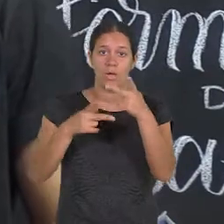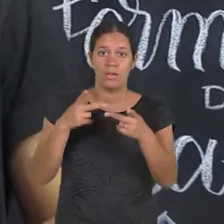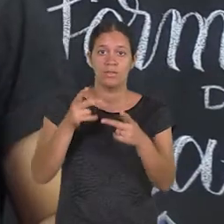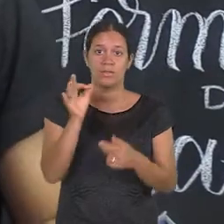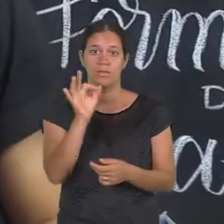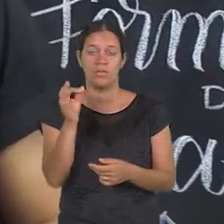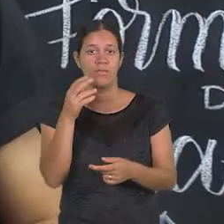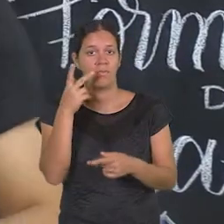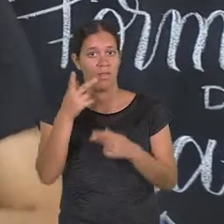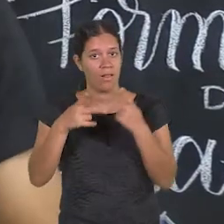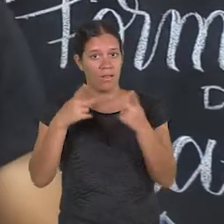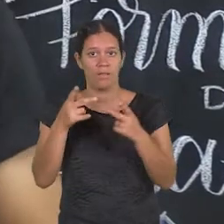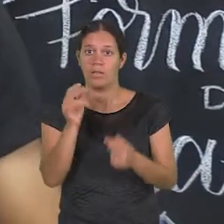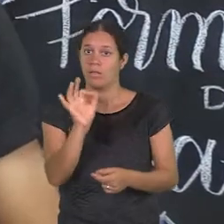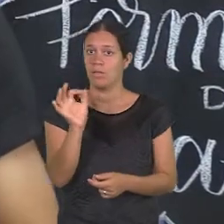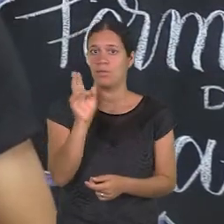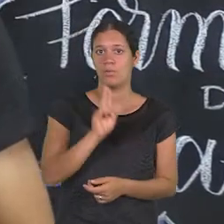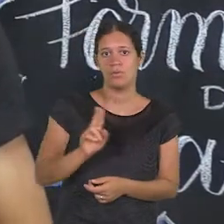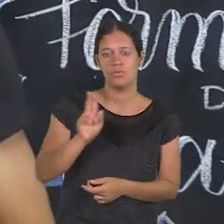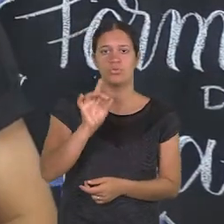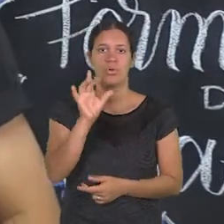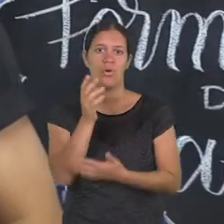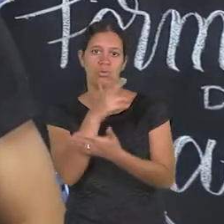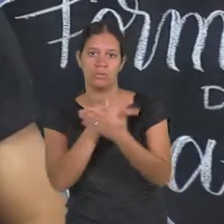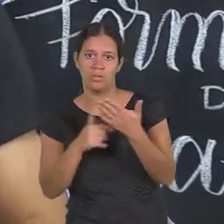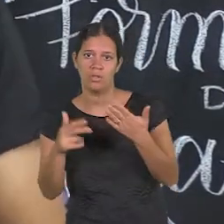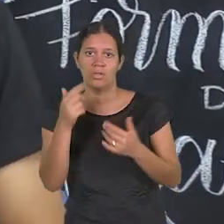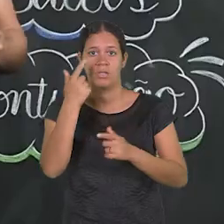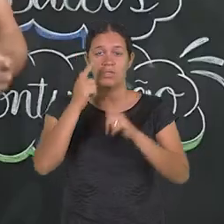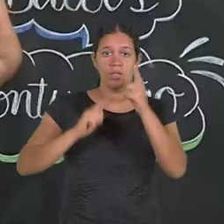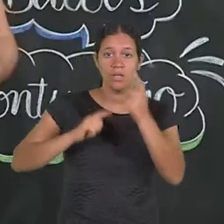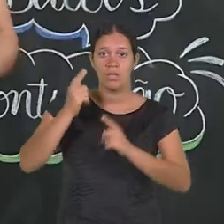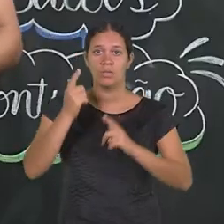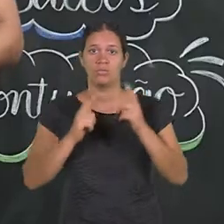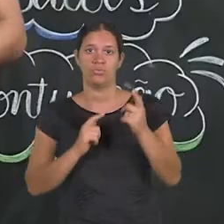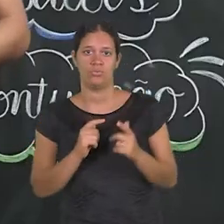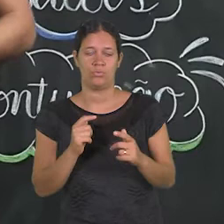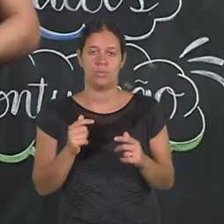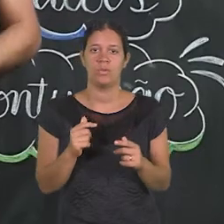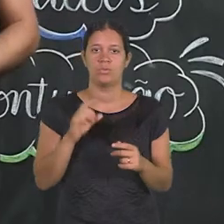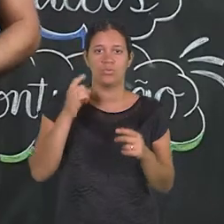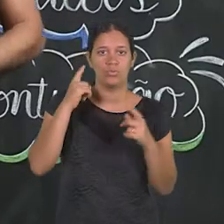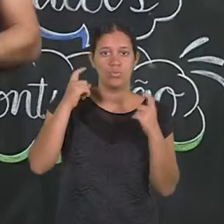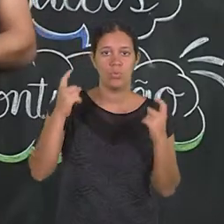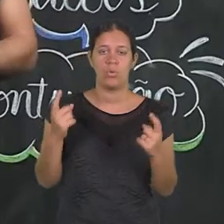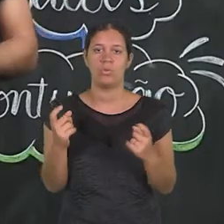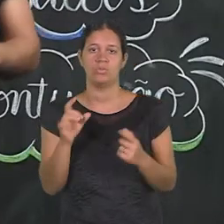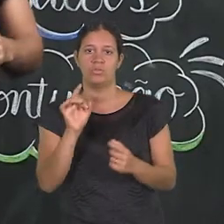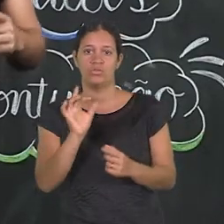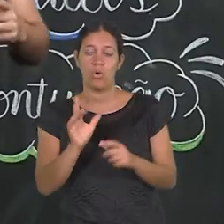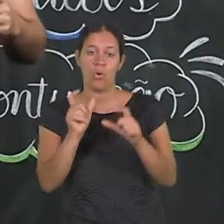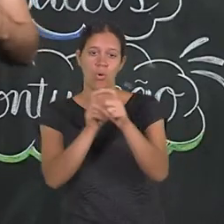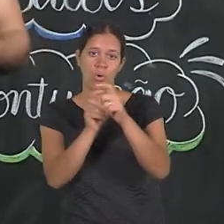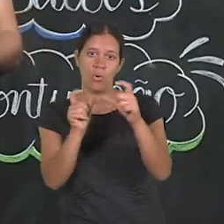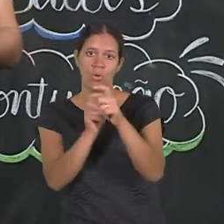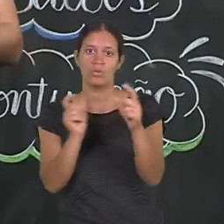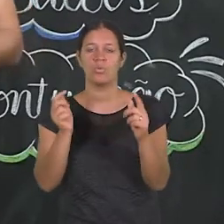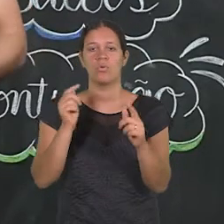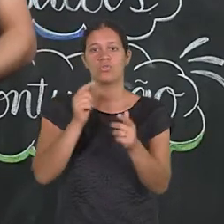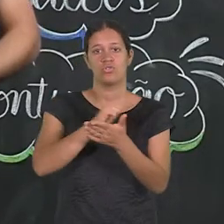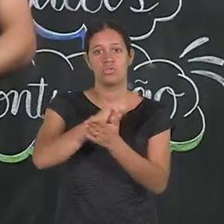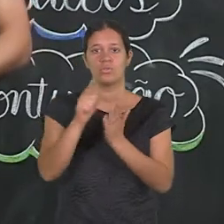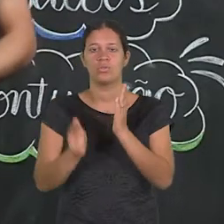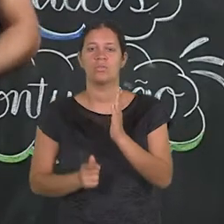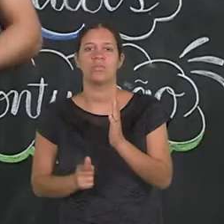linguagem não verbal é a que não utiliza palavras, é a que vai utilizar imagens, gestos, sons. No caso das histórias em quadrinhos, a composição